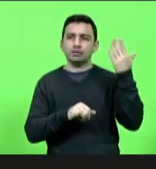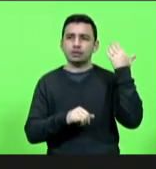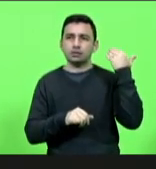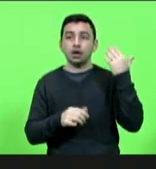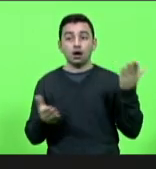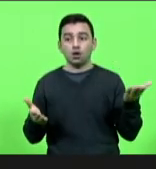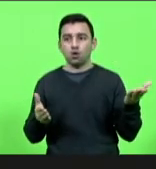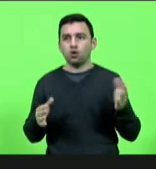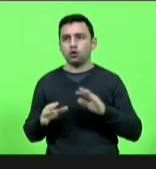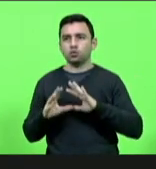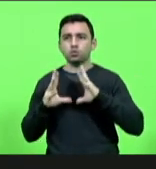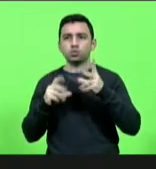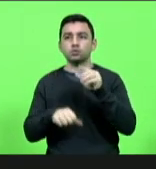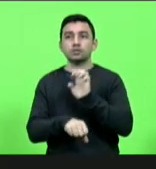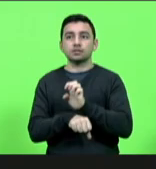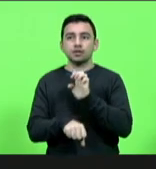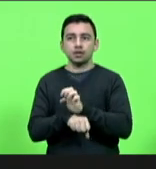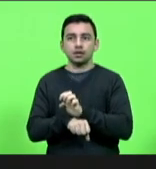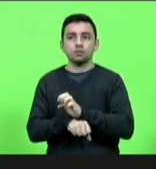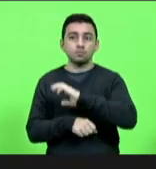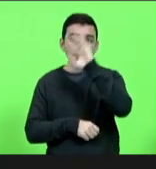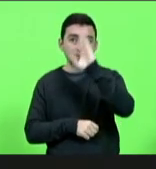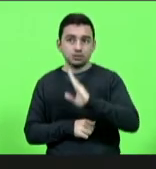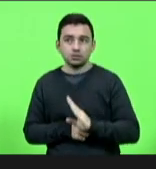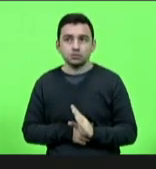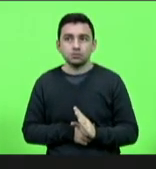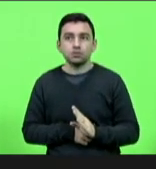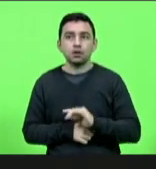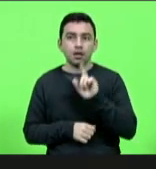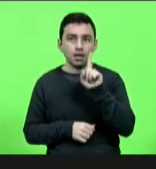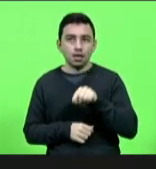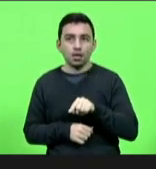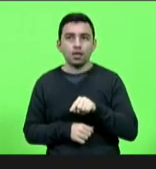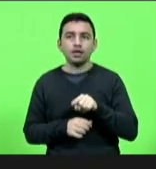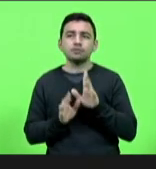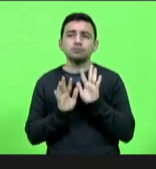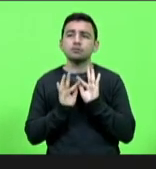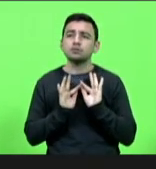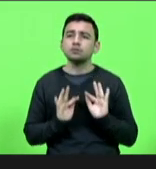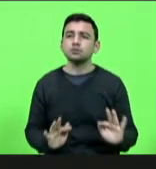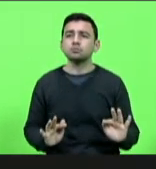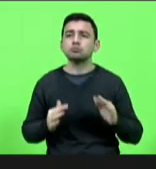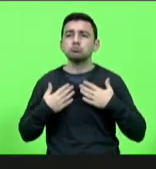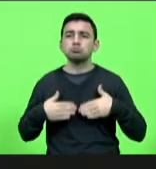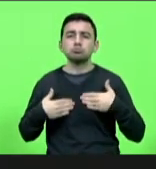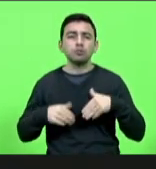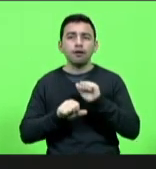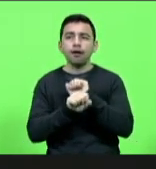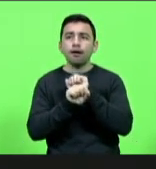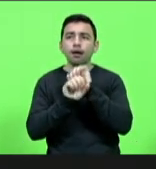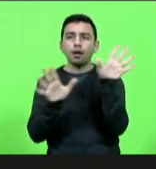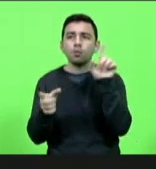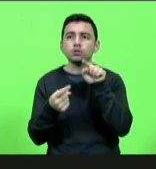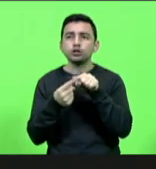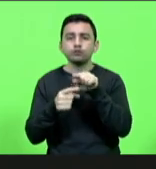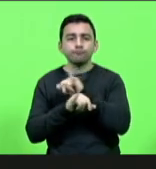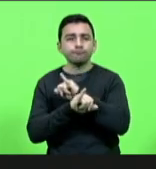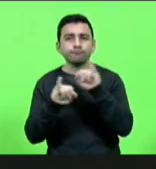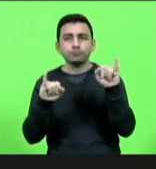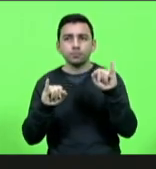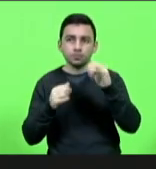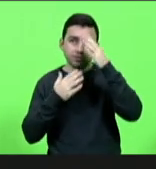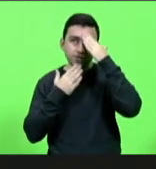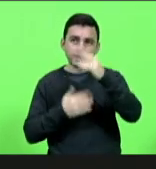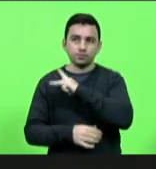dominando o Estado dominando o Brasil com a nossa forma simples clara e objetiva de comunicar muito obrigado